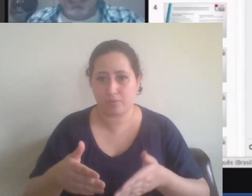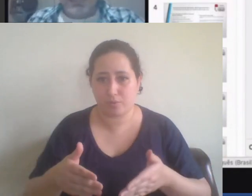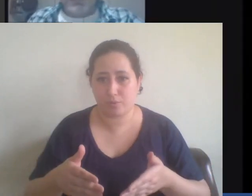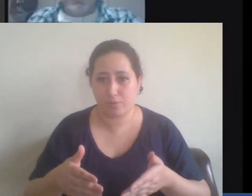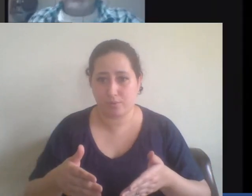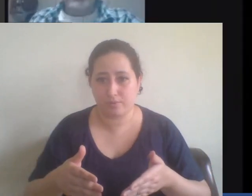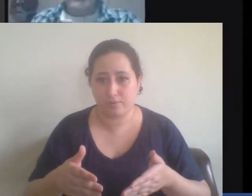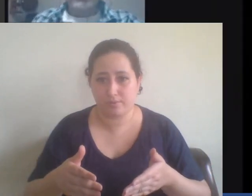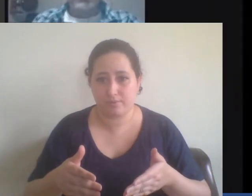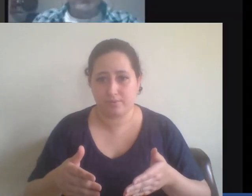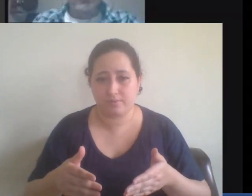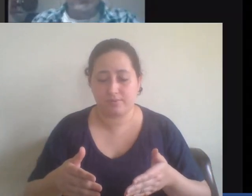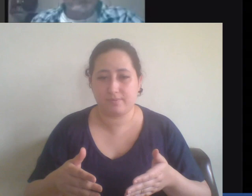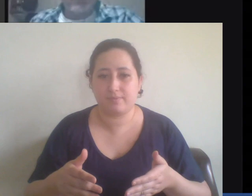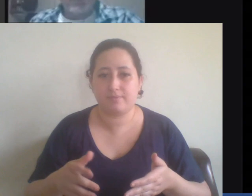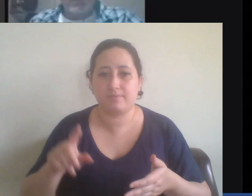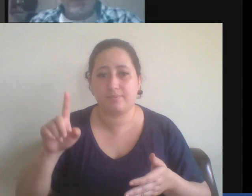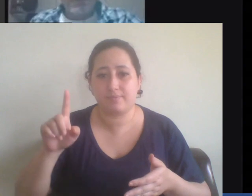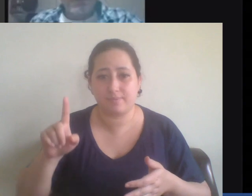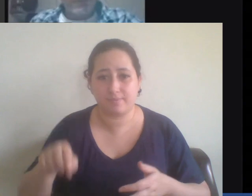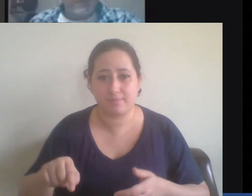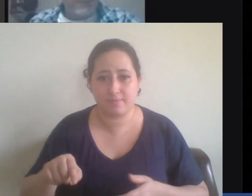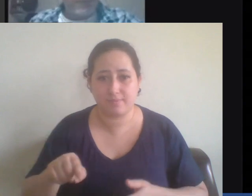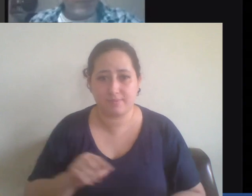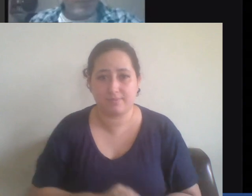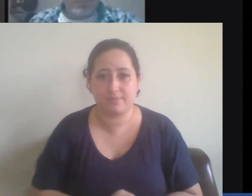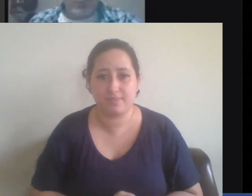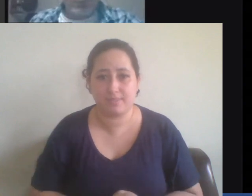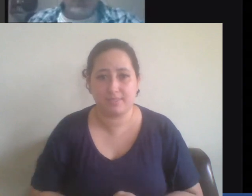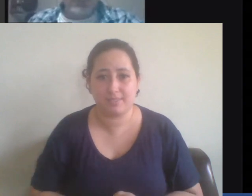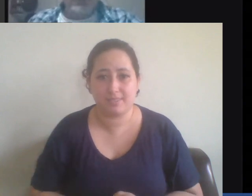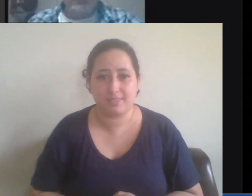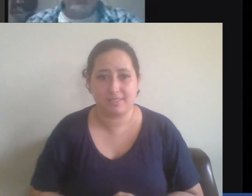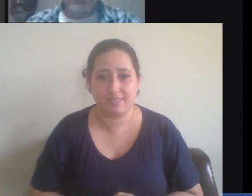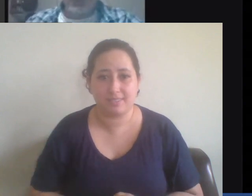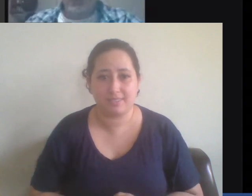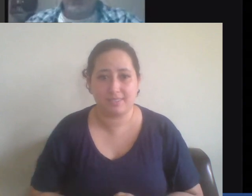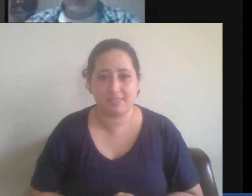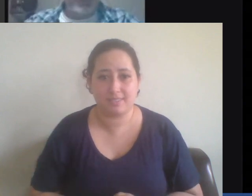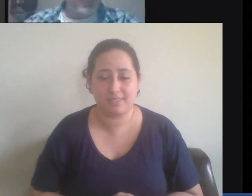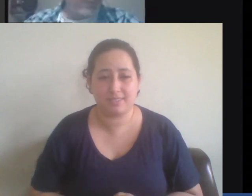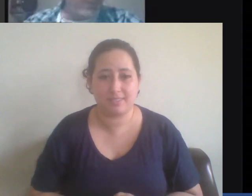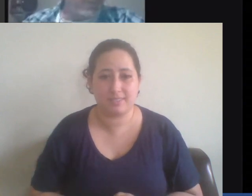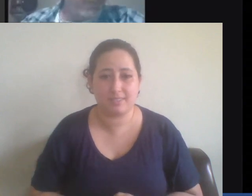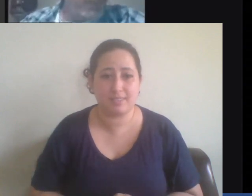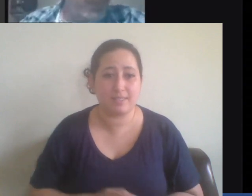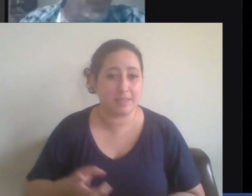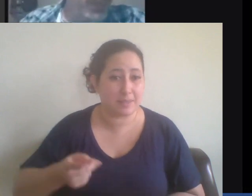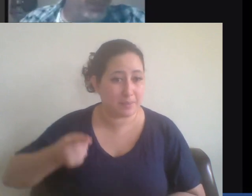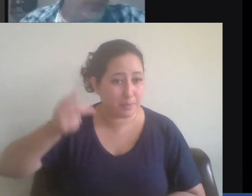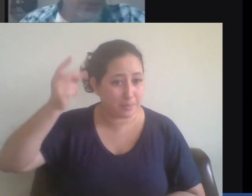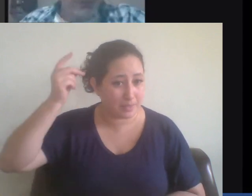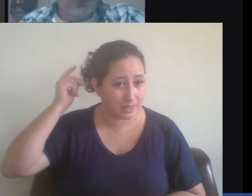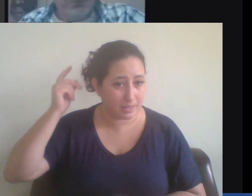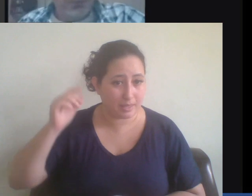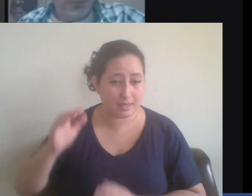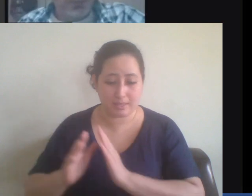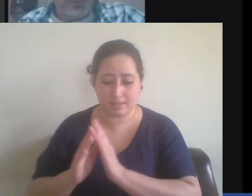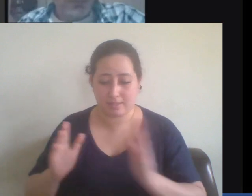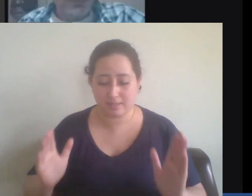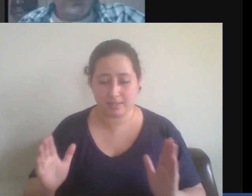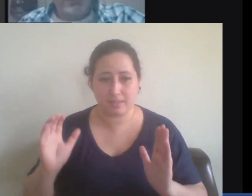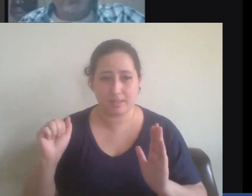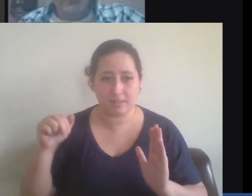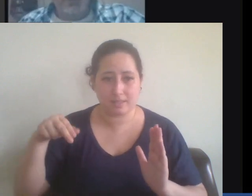aqui na questão do antigo regime, quando